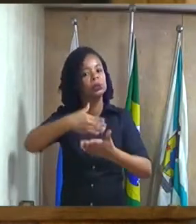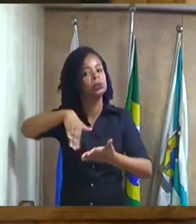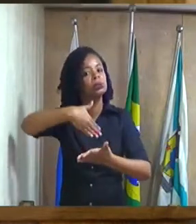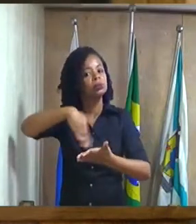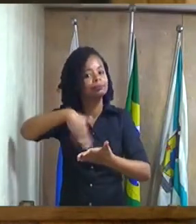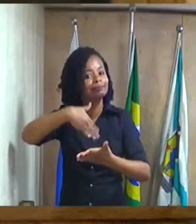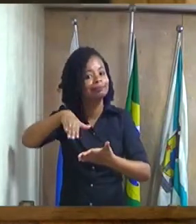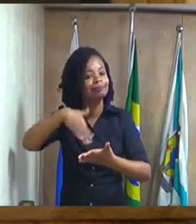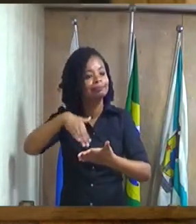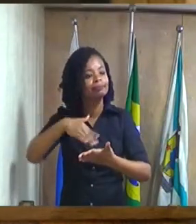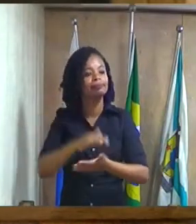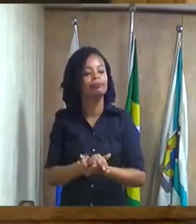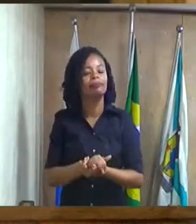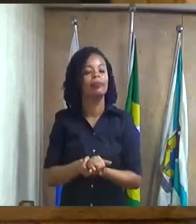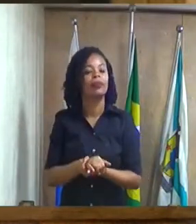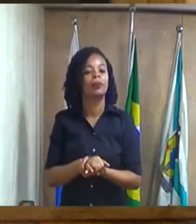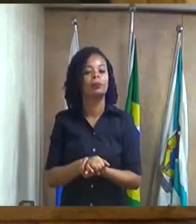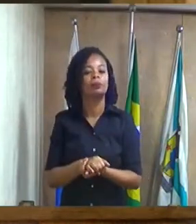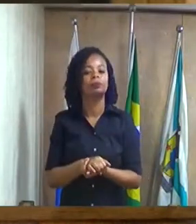que é